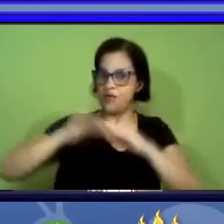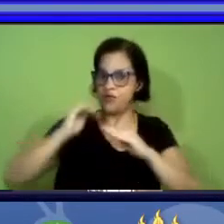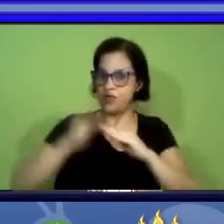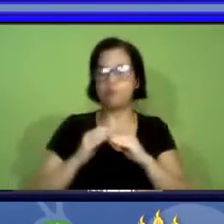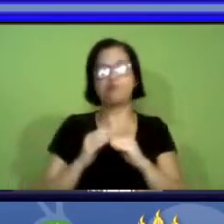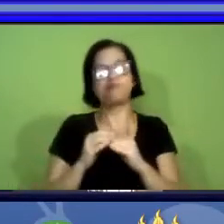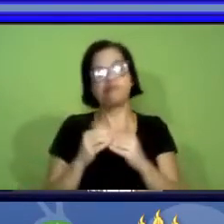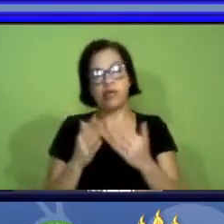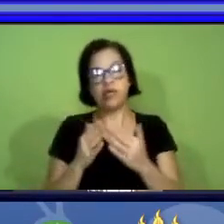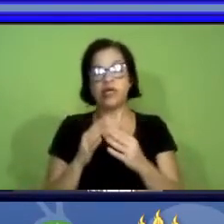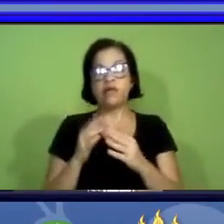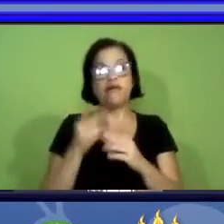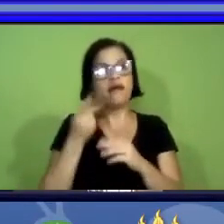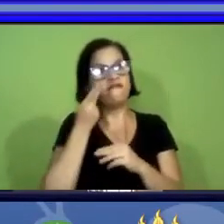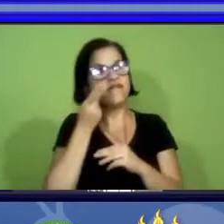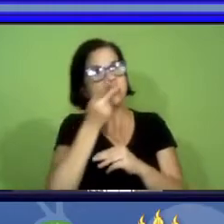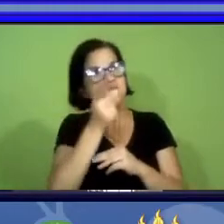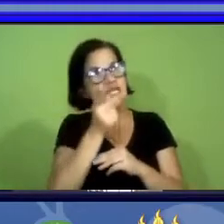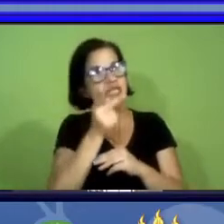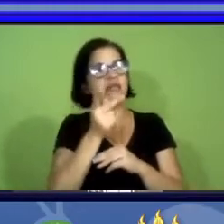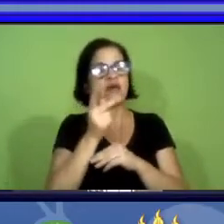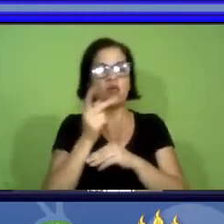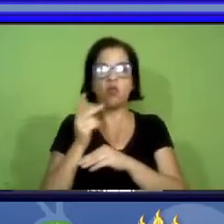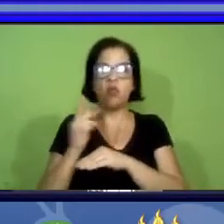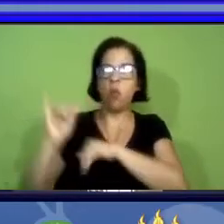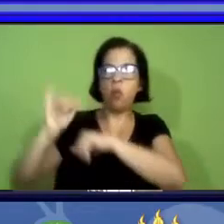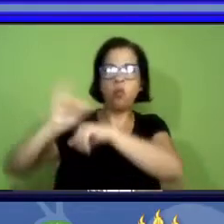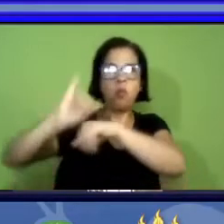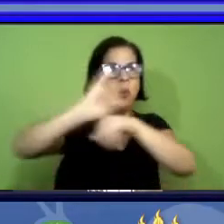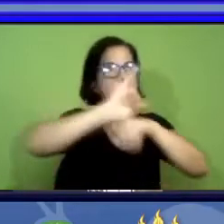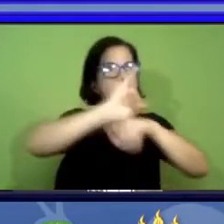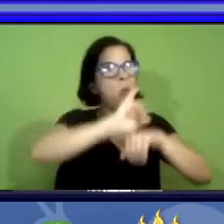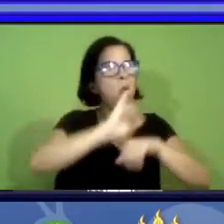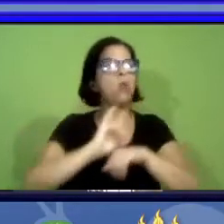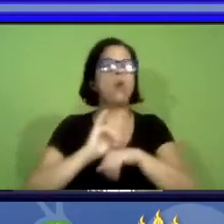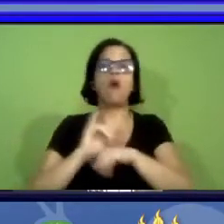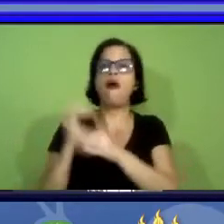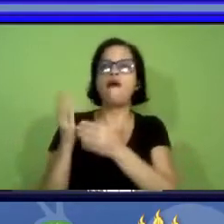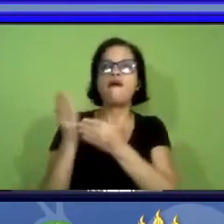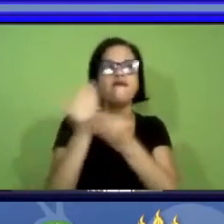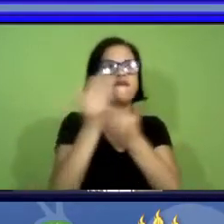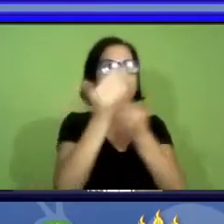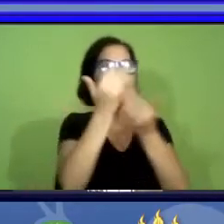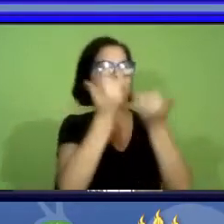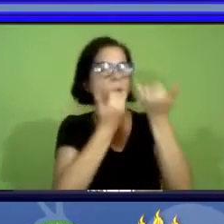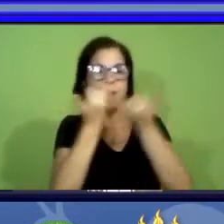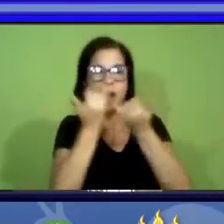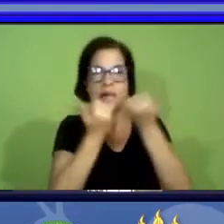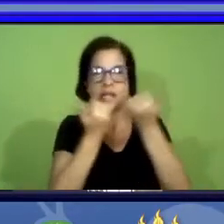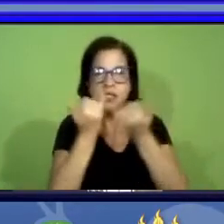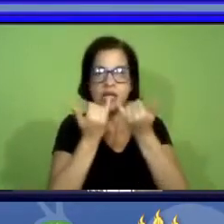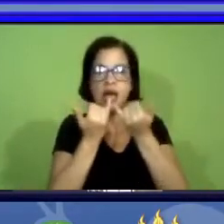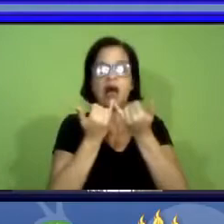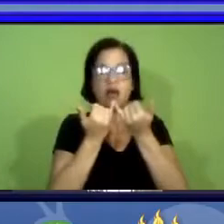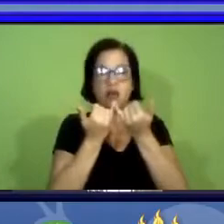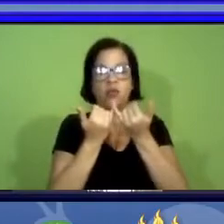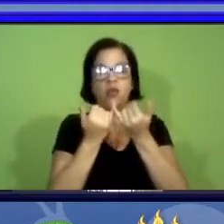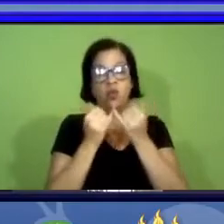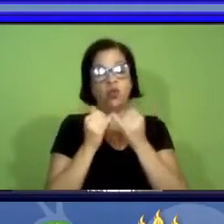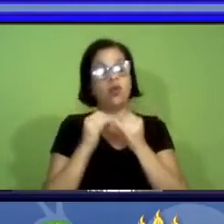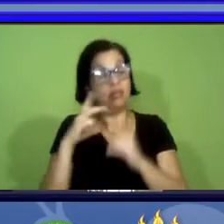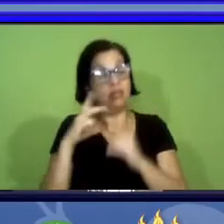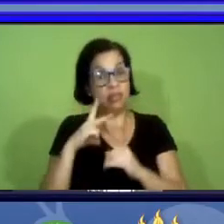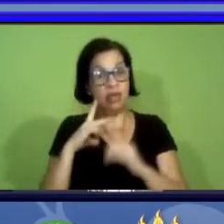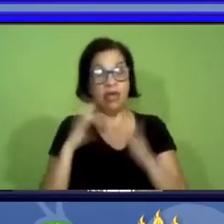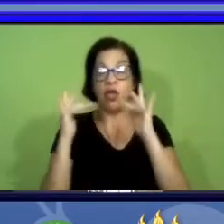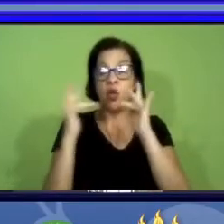vão visitar a coleção coletam as informações necessárias mantém o contato